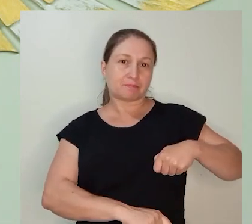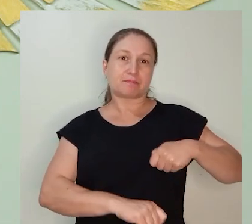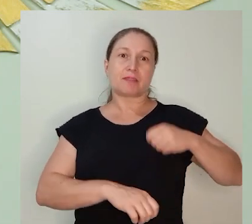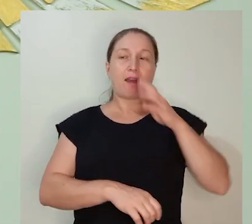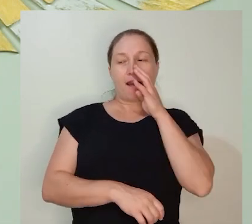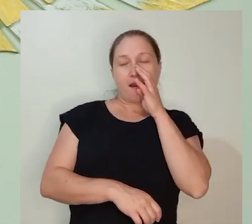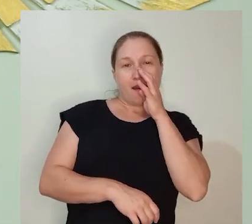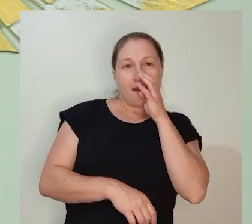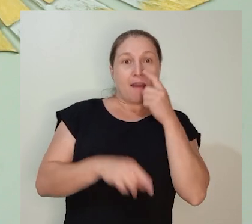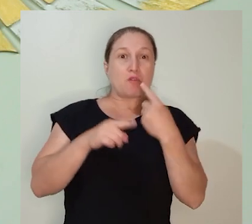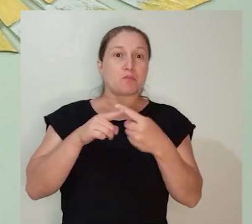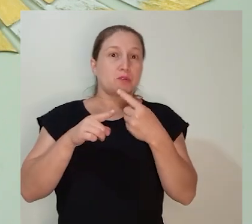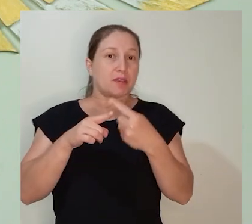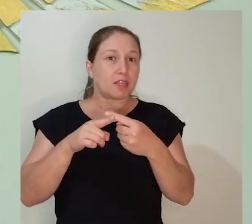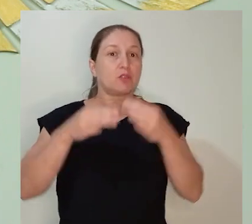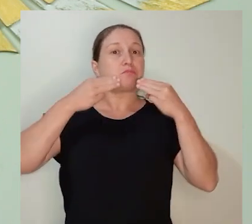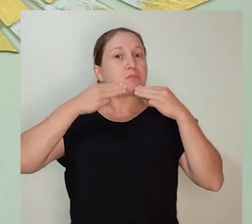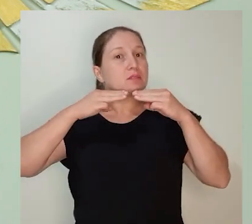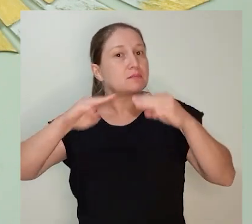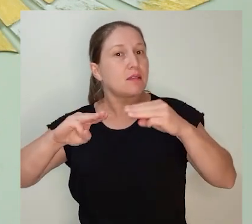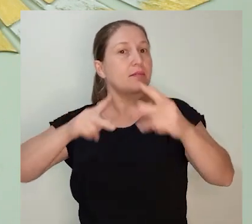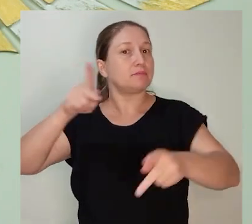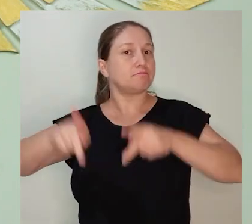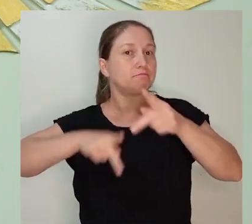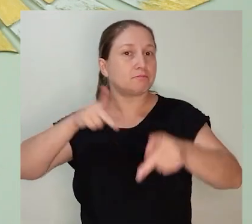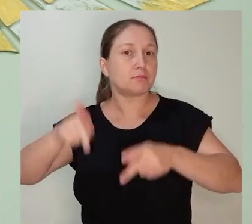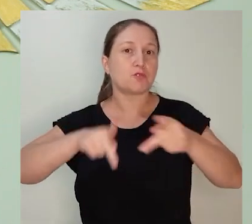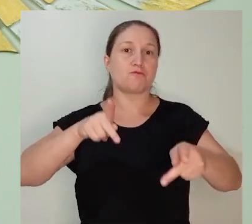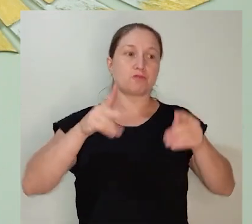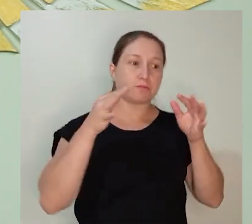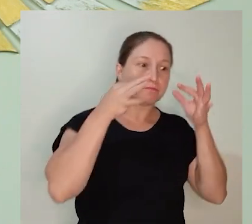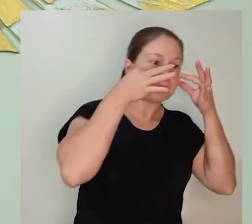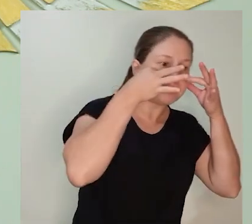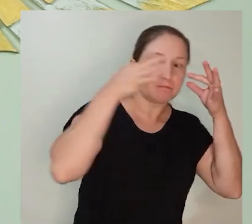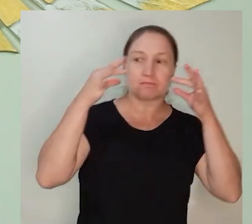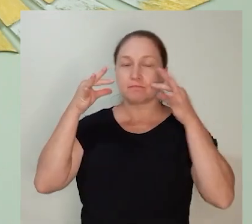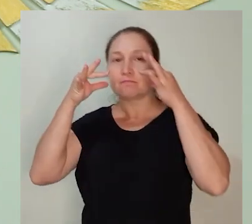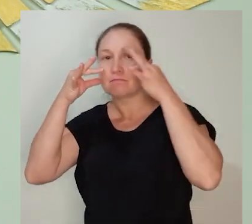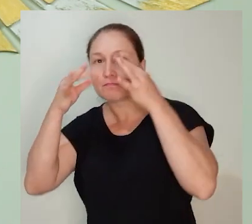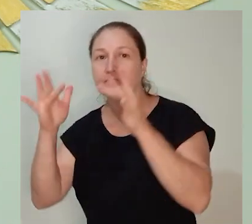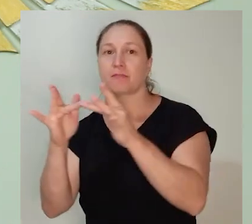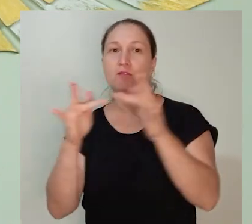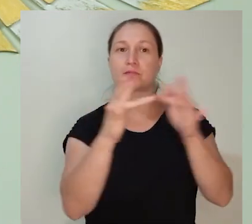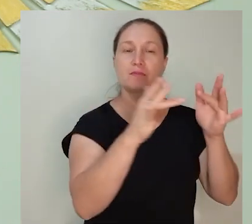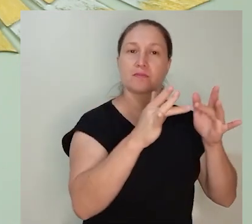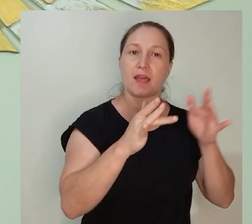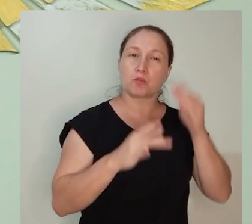encantou, devido à presença dos missionários nas missões populares, nas realidades onde pude e tive